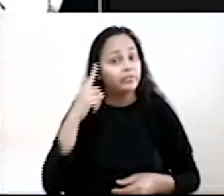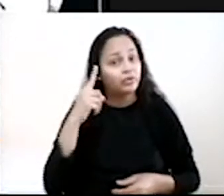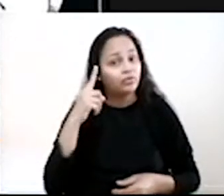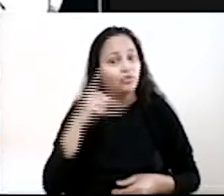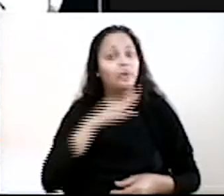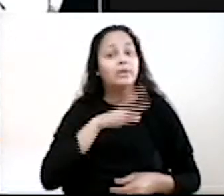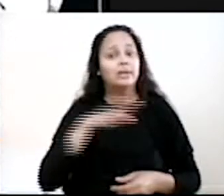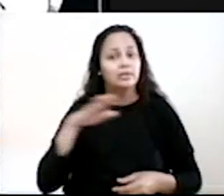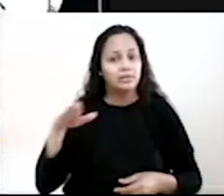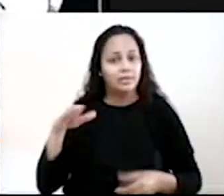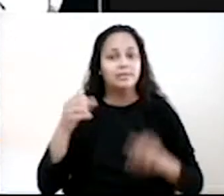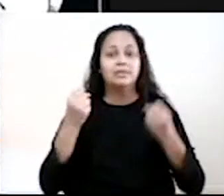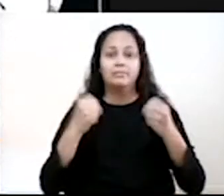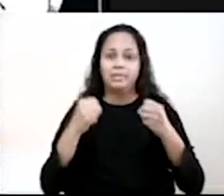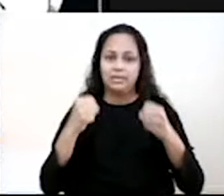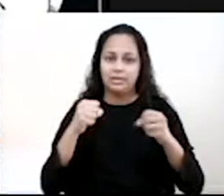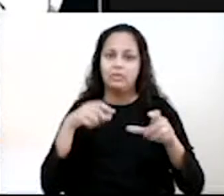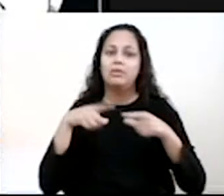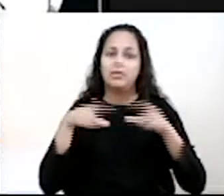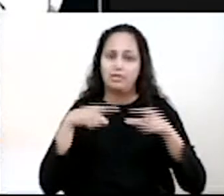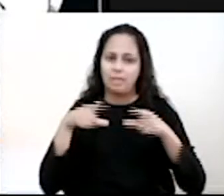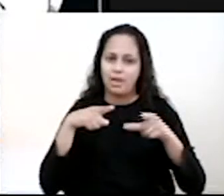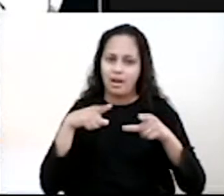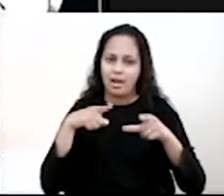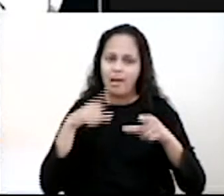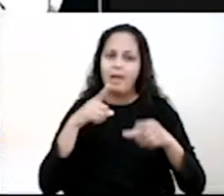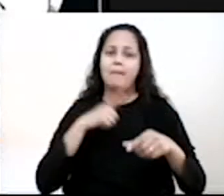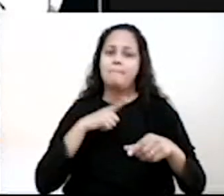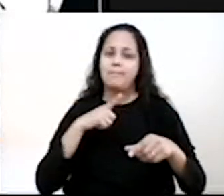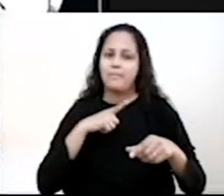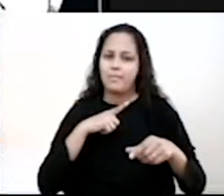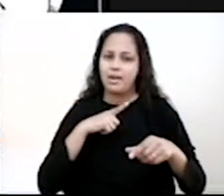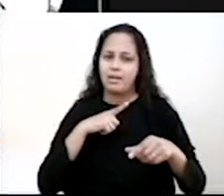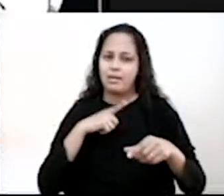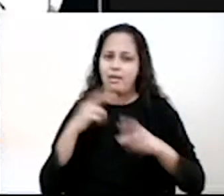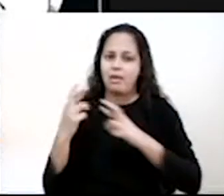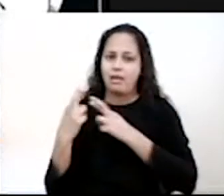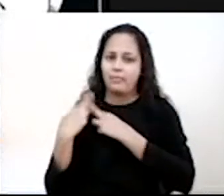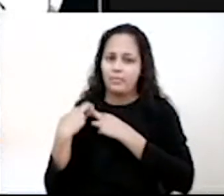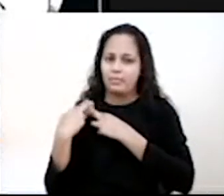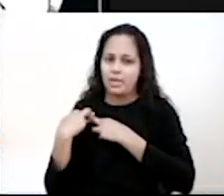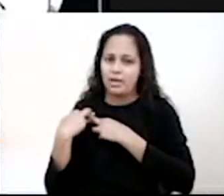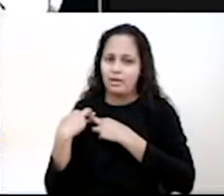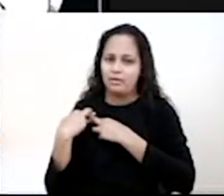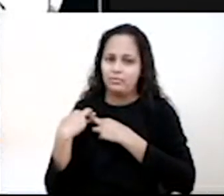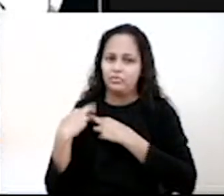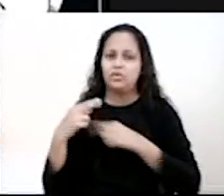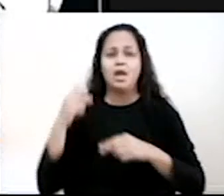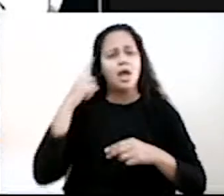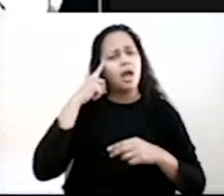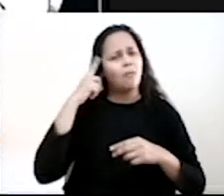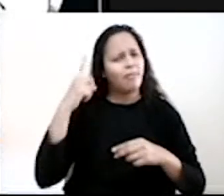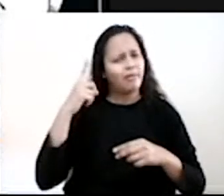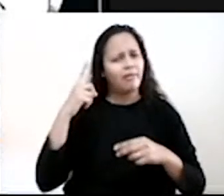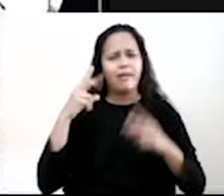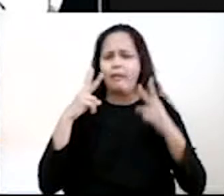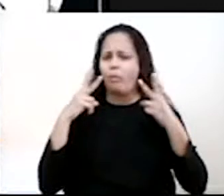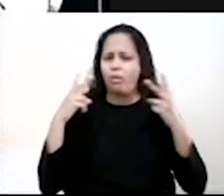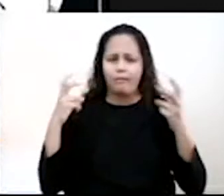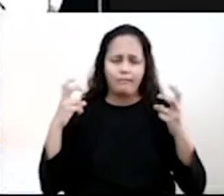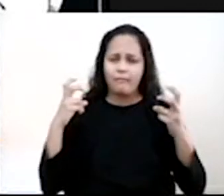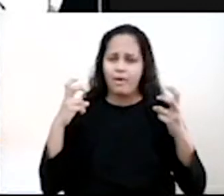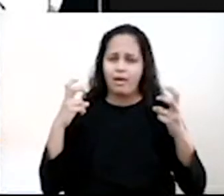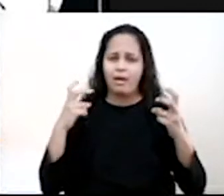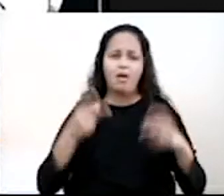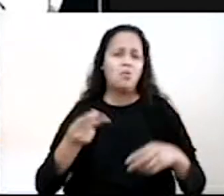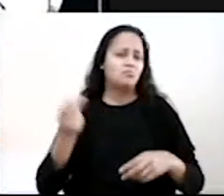vocês acham que as crianças precisam trabalhar para se tornar mais responsáveis? Essa era uma ideia muito comum antigamente, né?